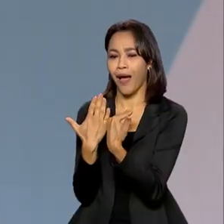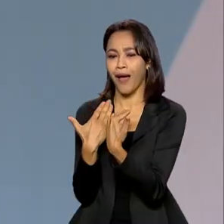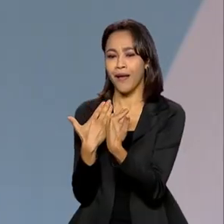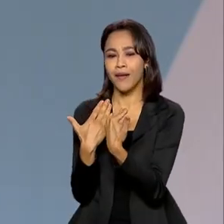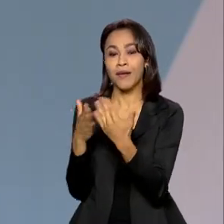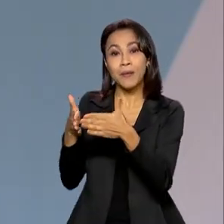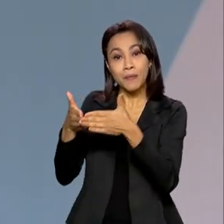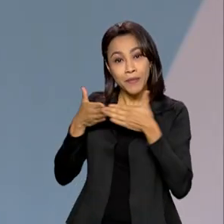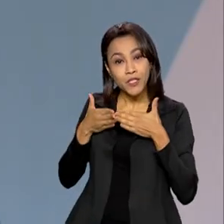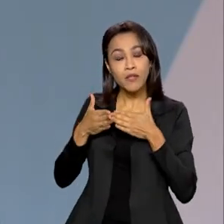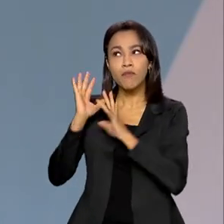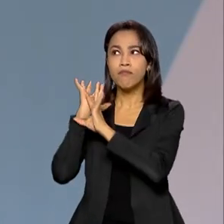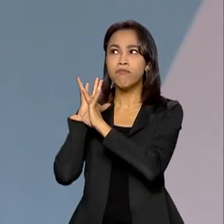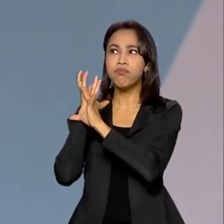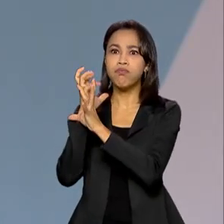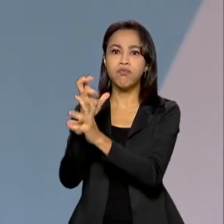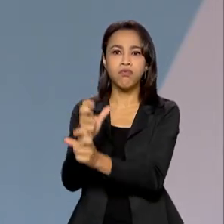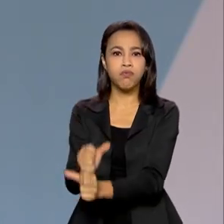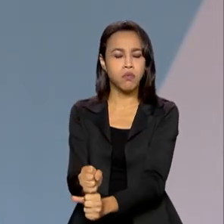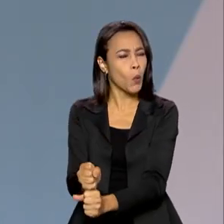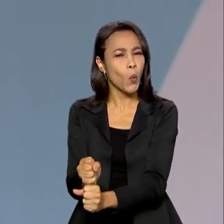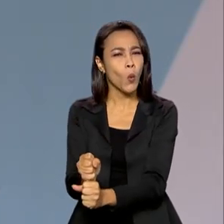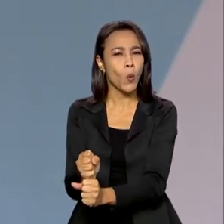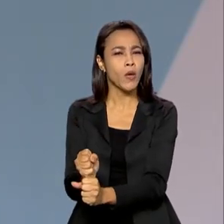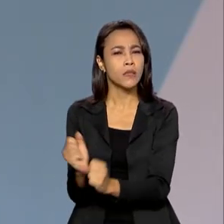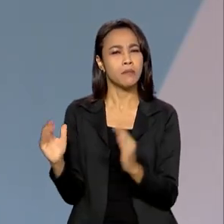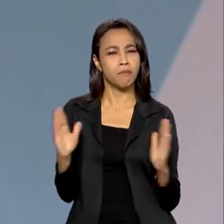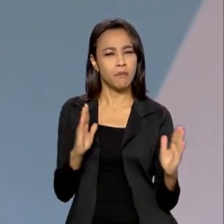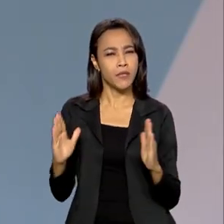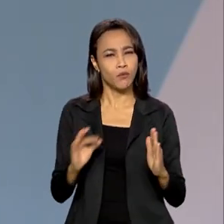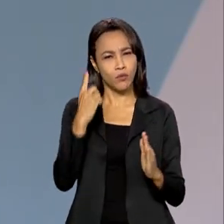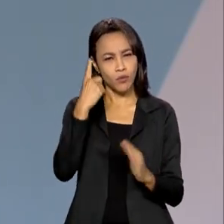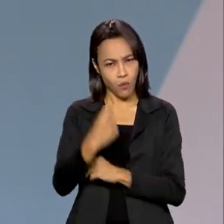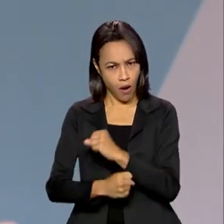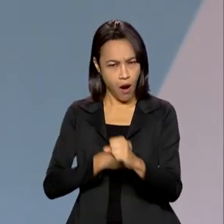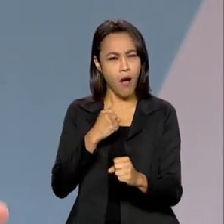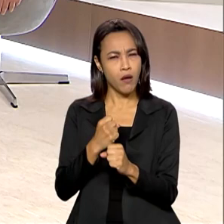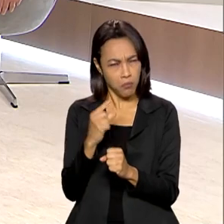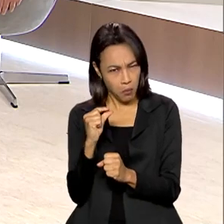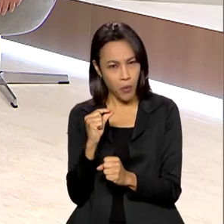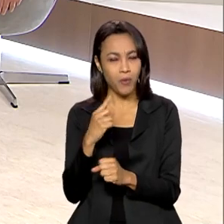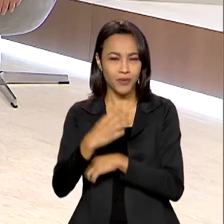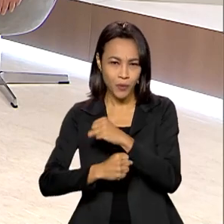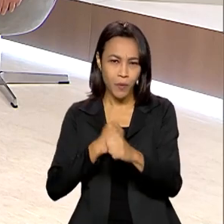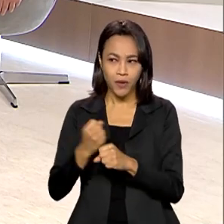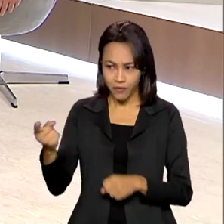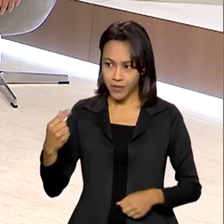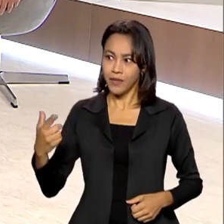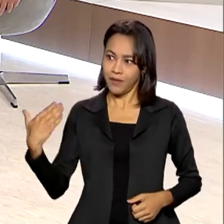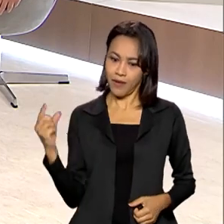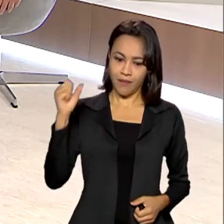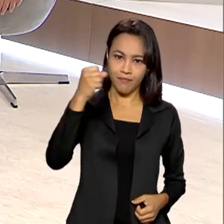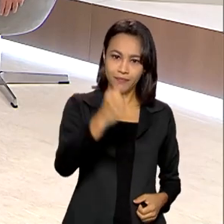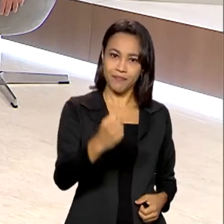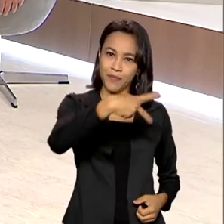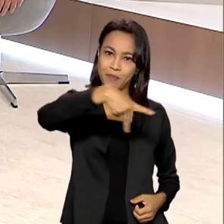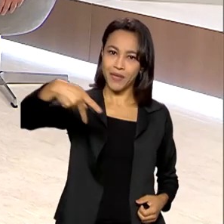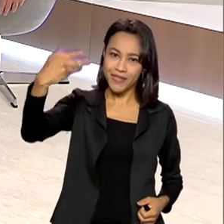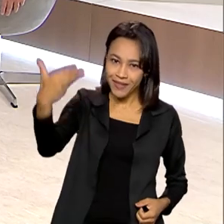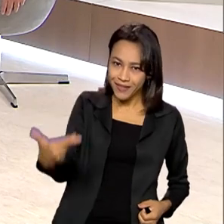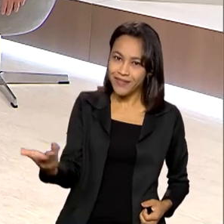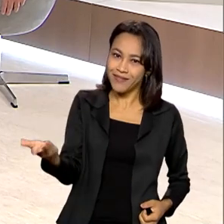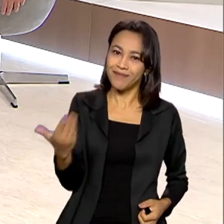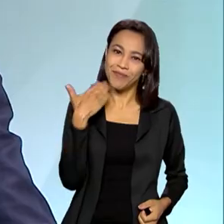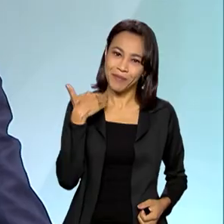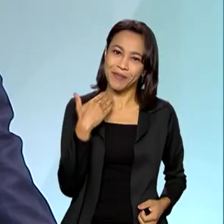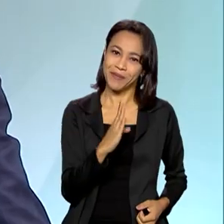fazer aí um balanço desse período de um ano, pouco mais de um ano, que o senhor está à frente do BB. Obrigado,